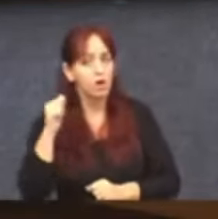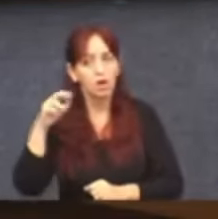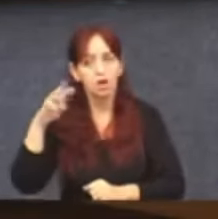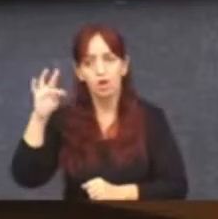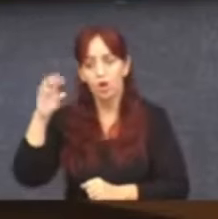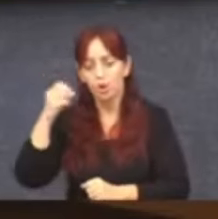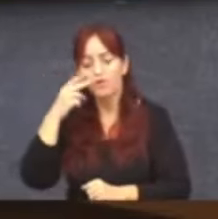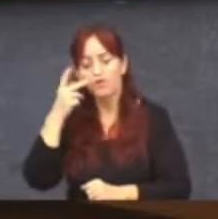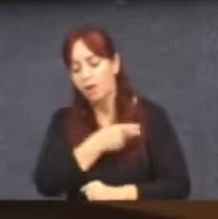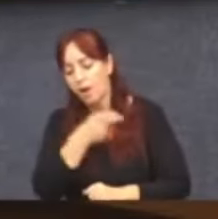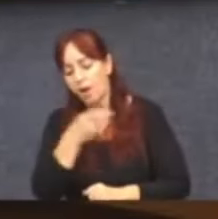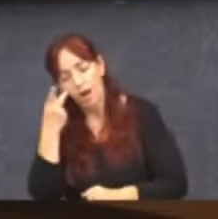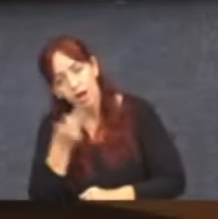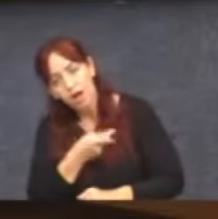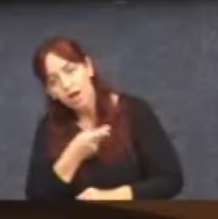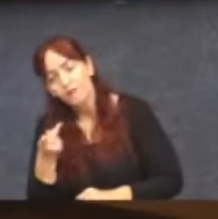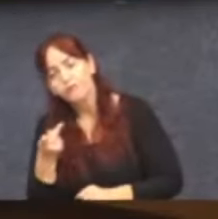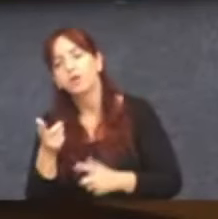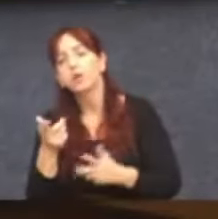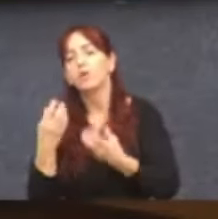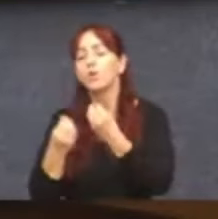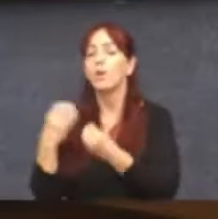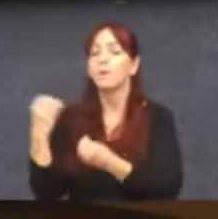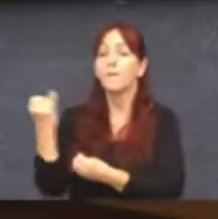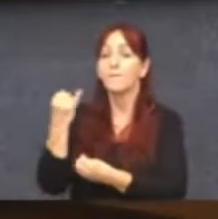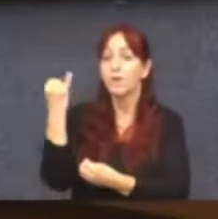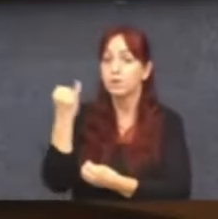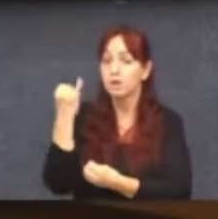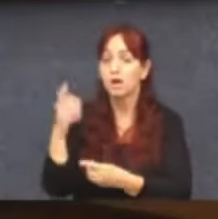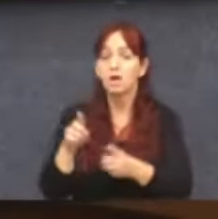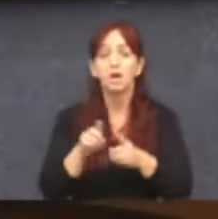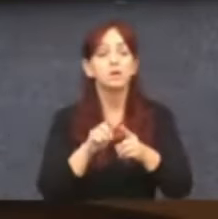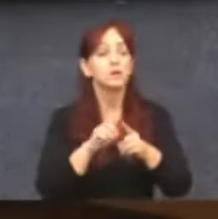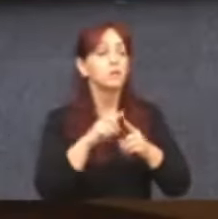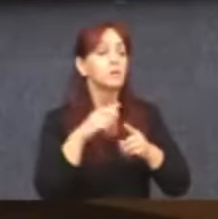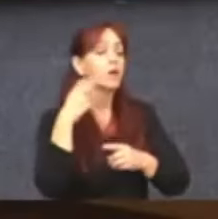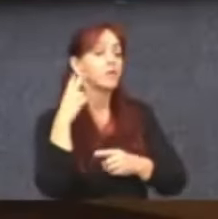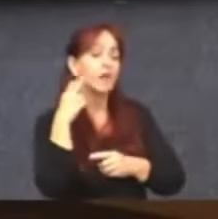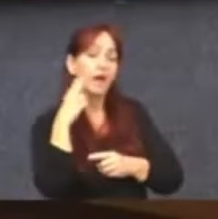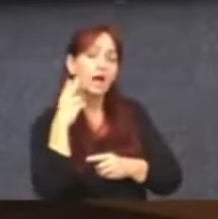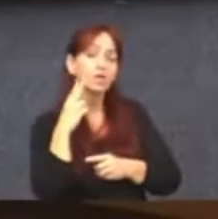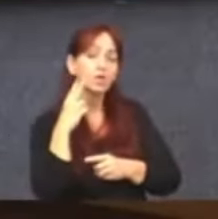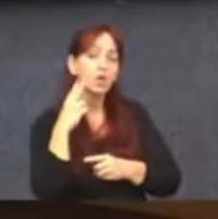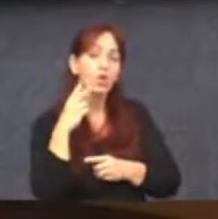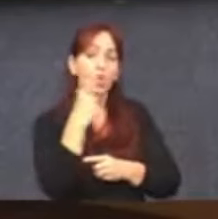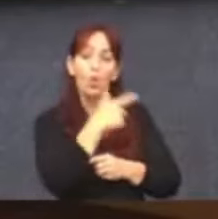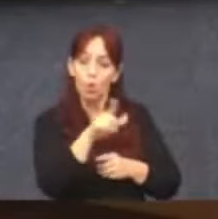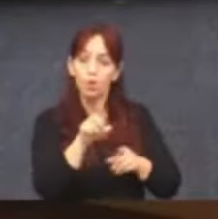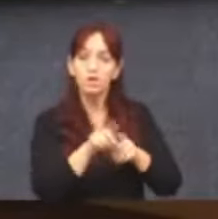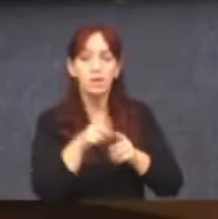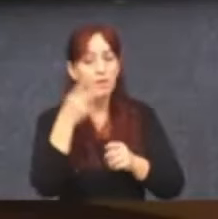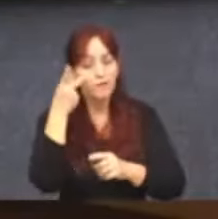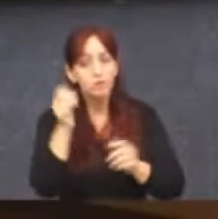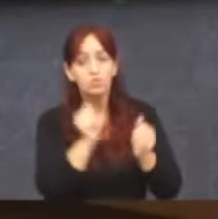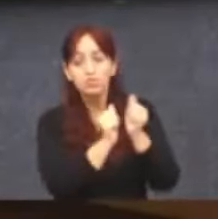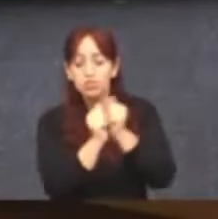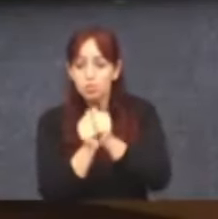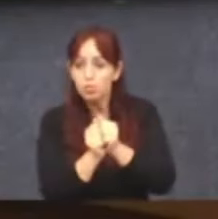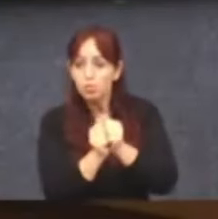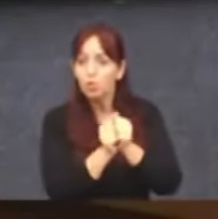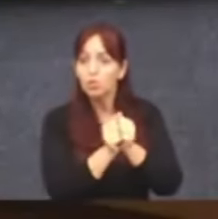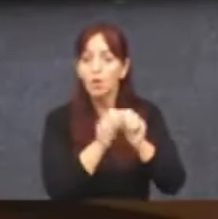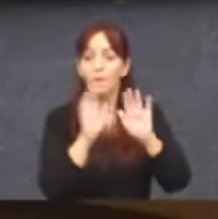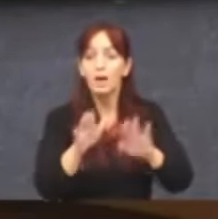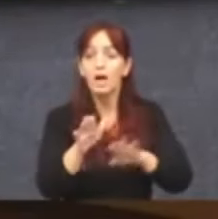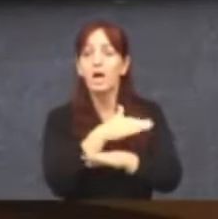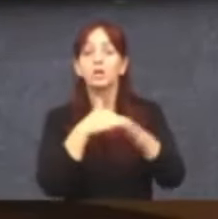importância que é. Vereador Jorge Santos esteve em uma reunião importante comigo também, viu a importância que é. Mas